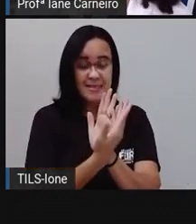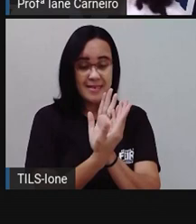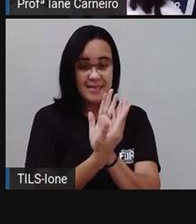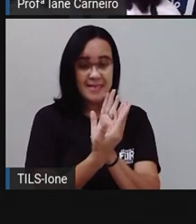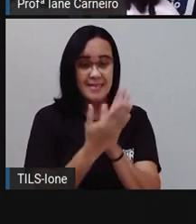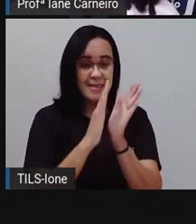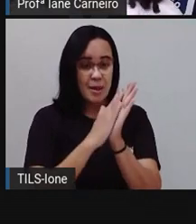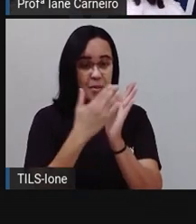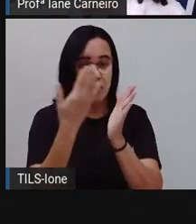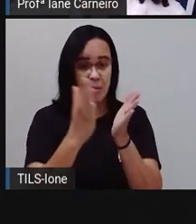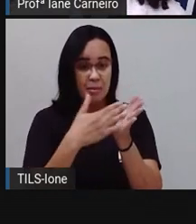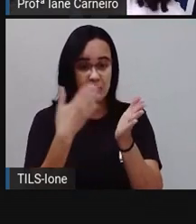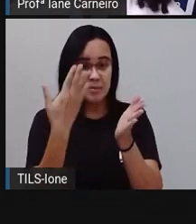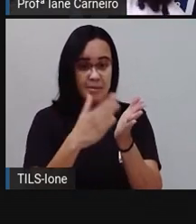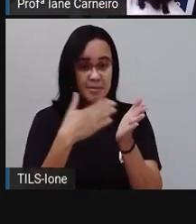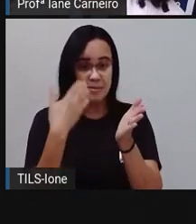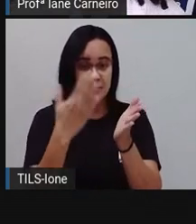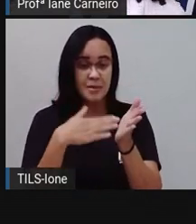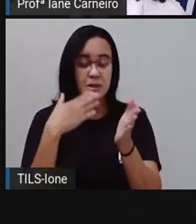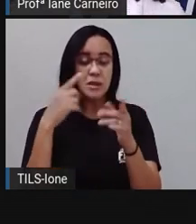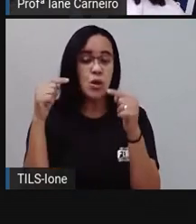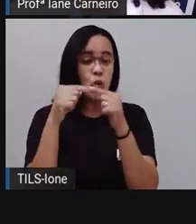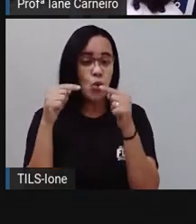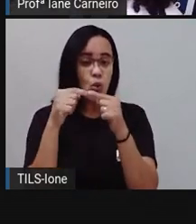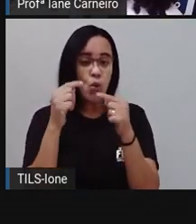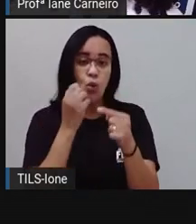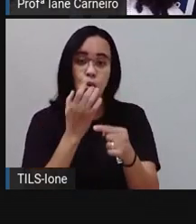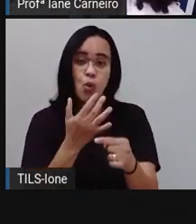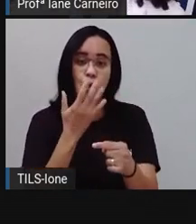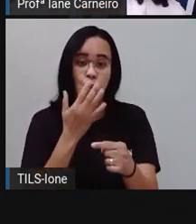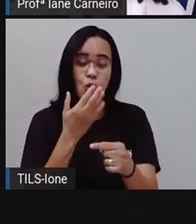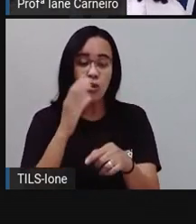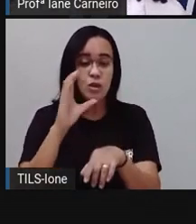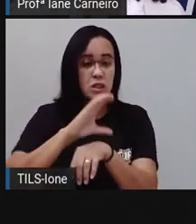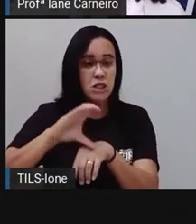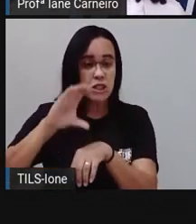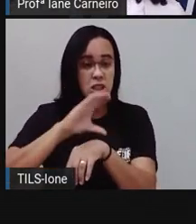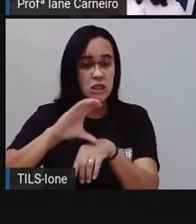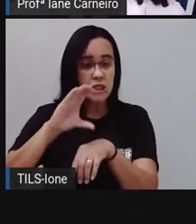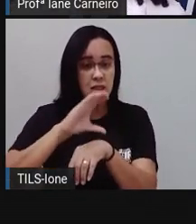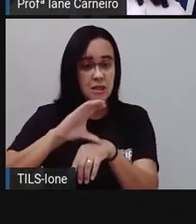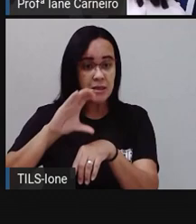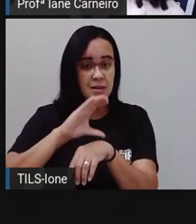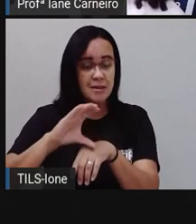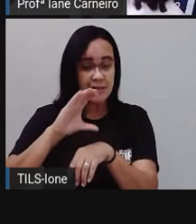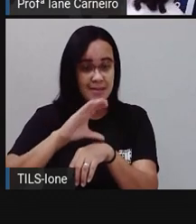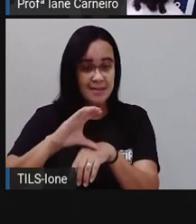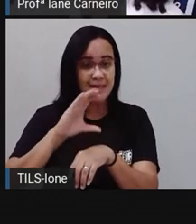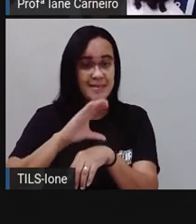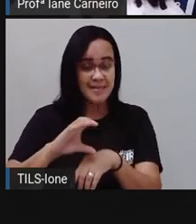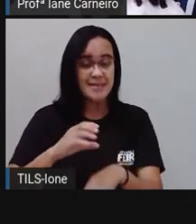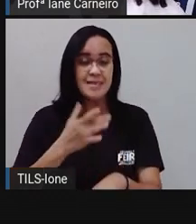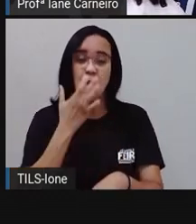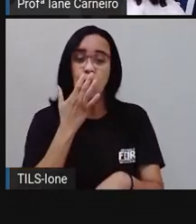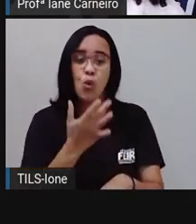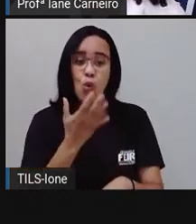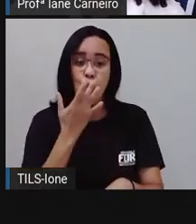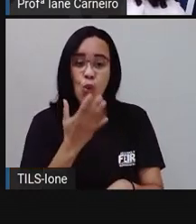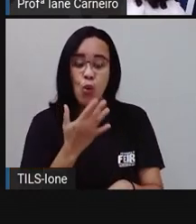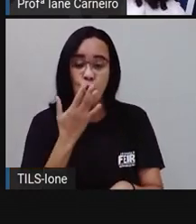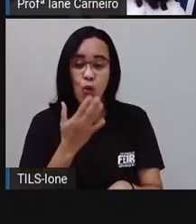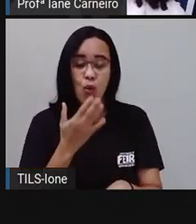folha, né? Ele vem trazendo cores, né? Então, aqui tem o cinzento, aí o nome cores, né?